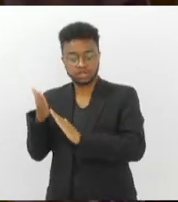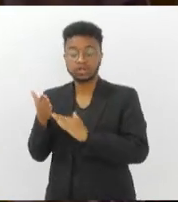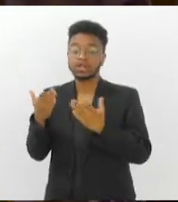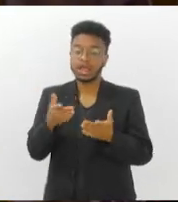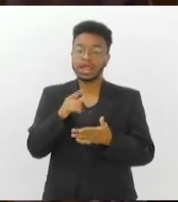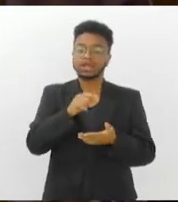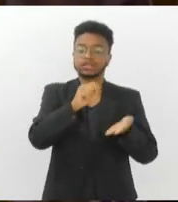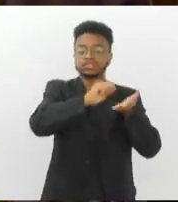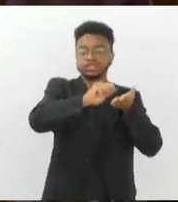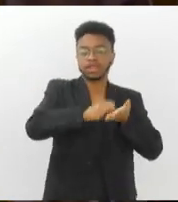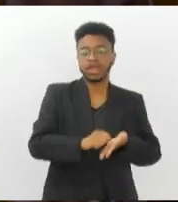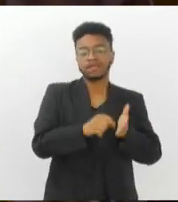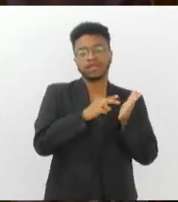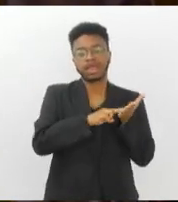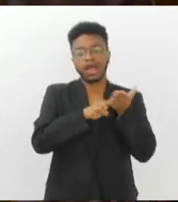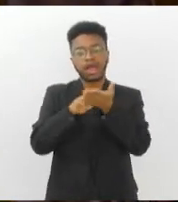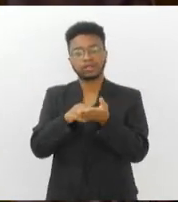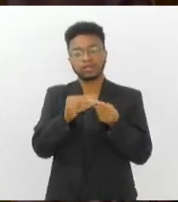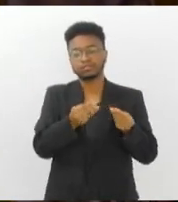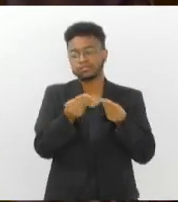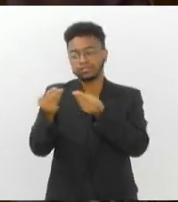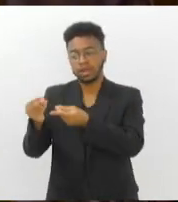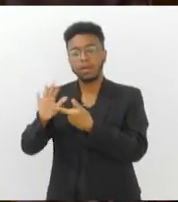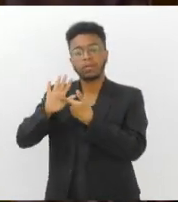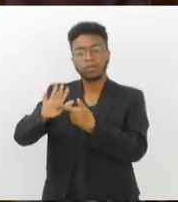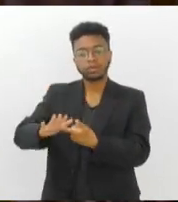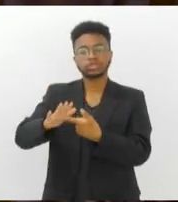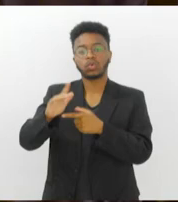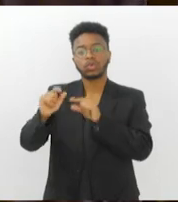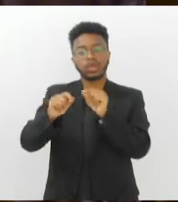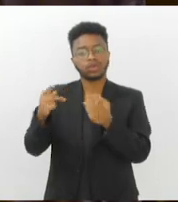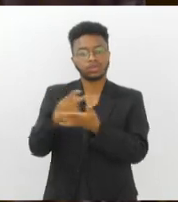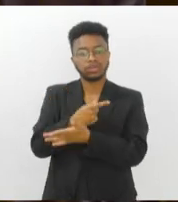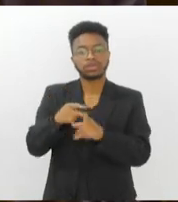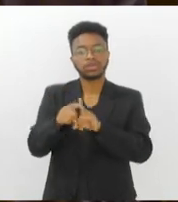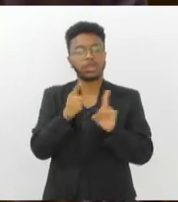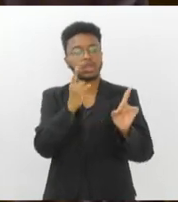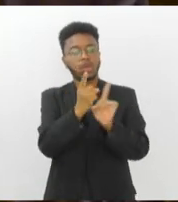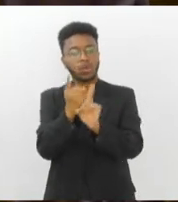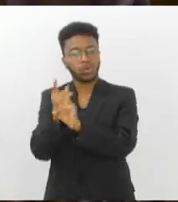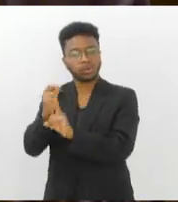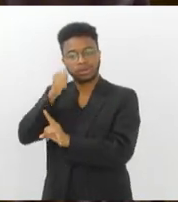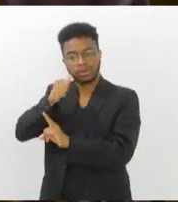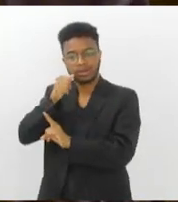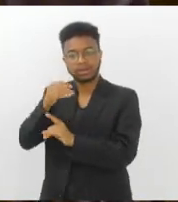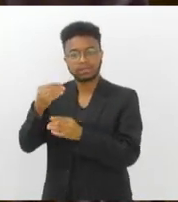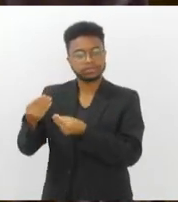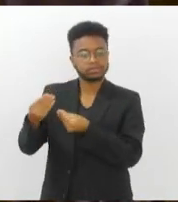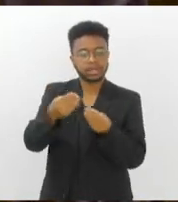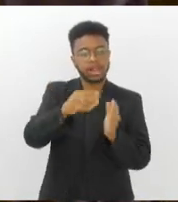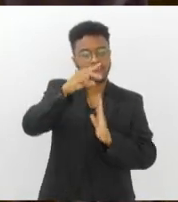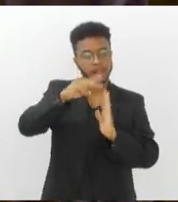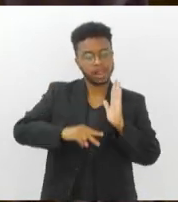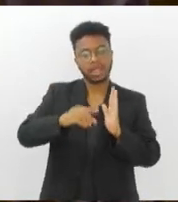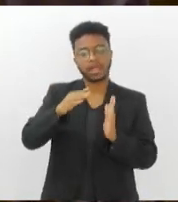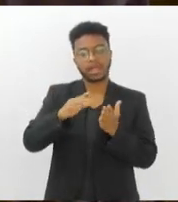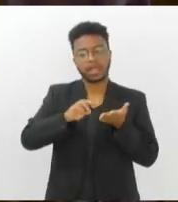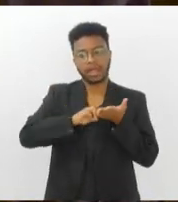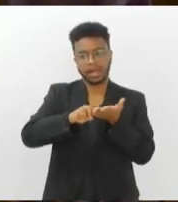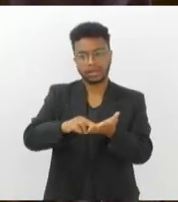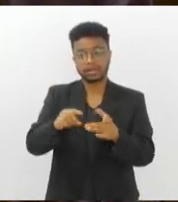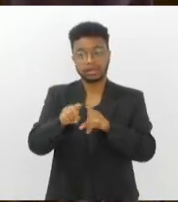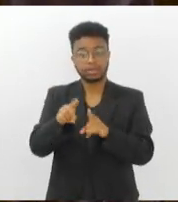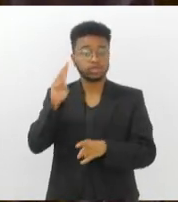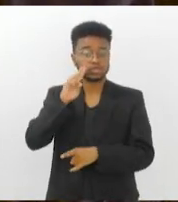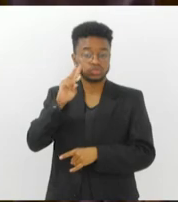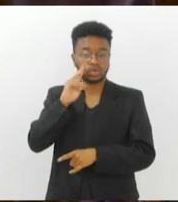Brisda, contando suas aventuras e, durante semanas, marca uma série de encontros com a garota para ler as cartas. A história é